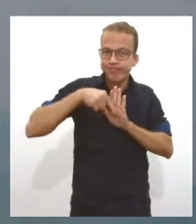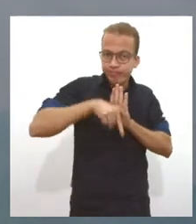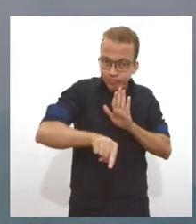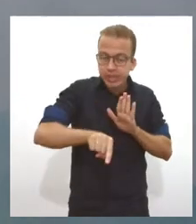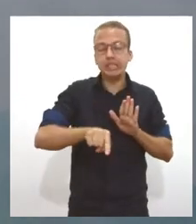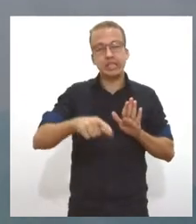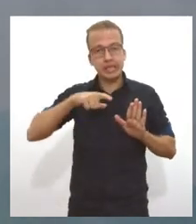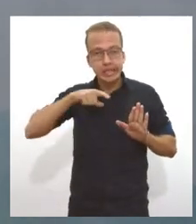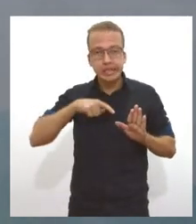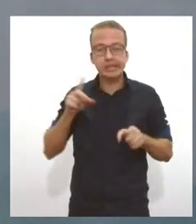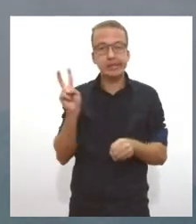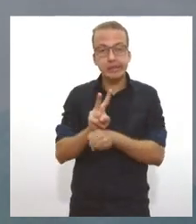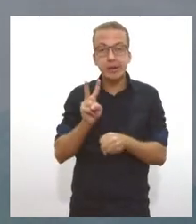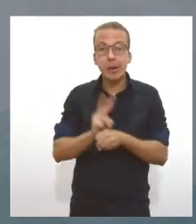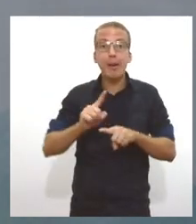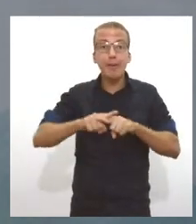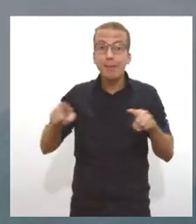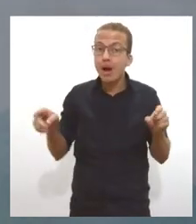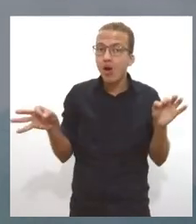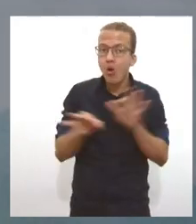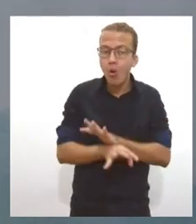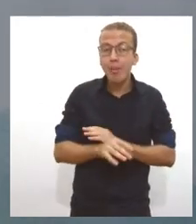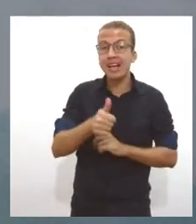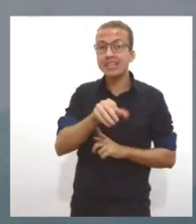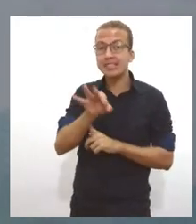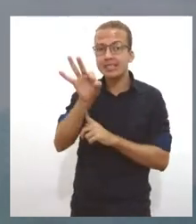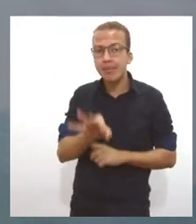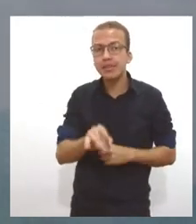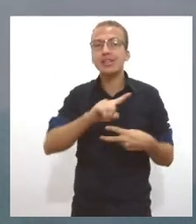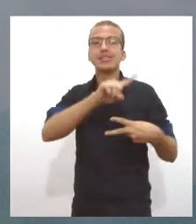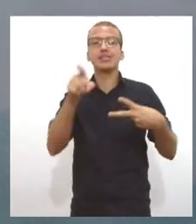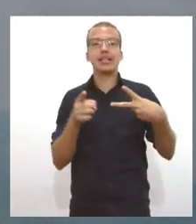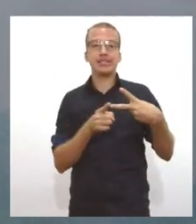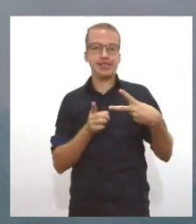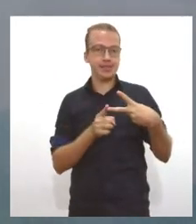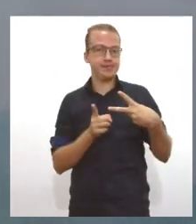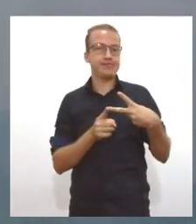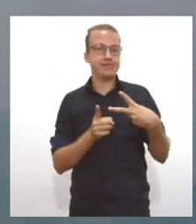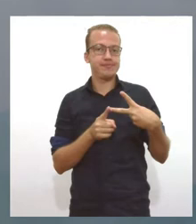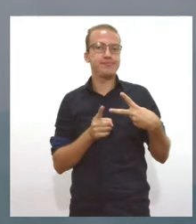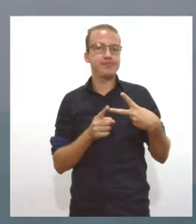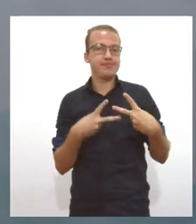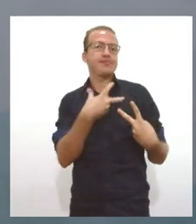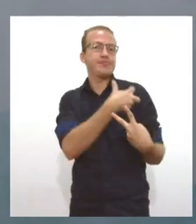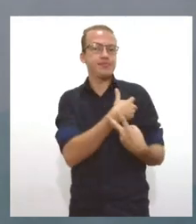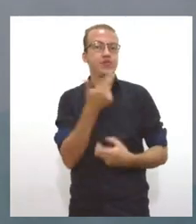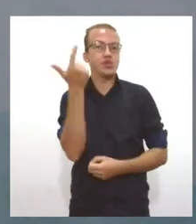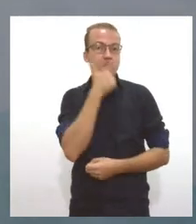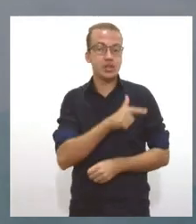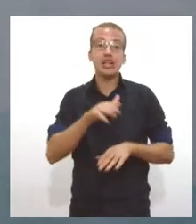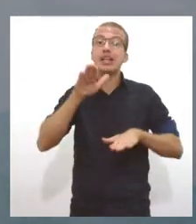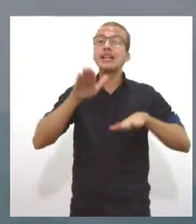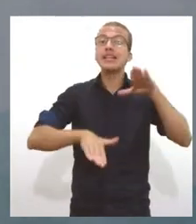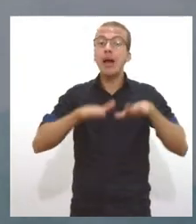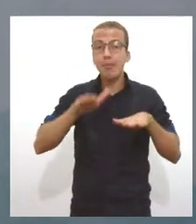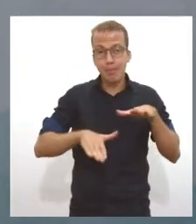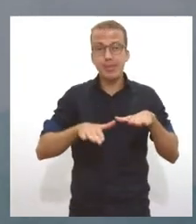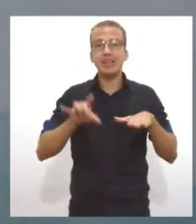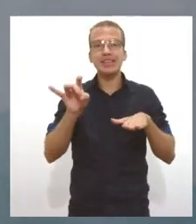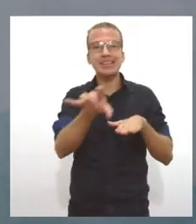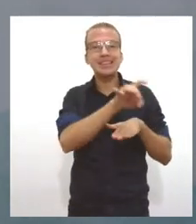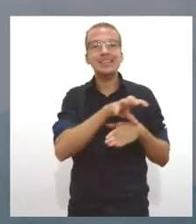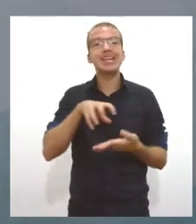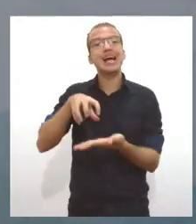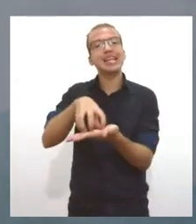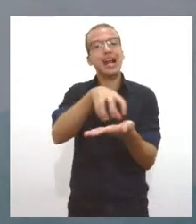processo. A completude a gente só vai ter quando tiver a aplicação da segunda dose. A depender do intervalo do laboratório. Cada laboratório tem um